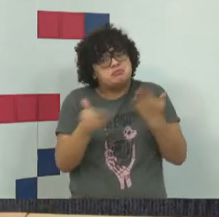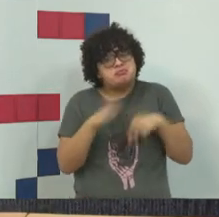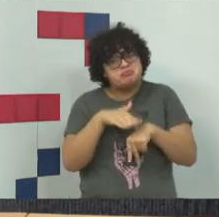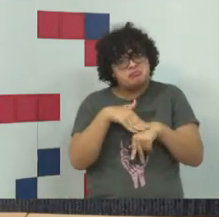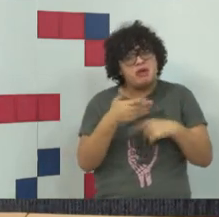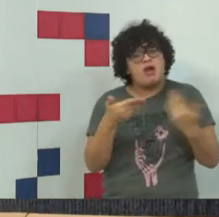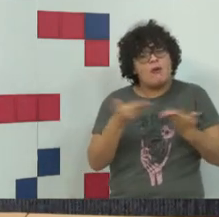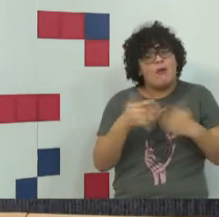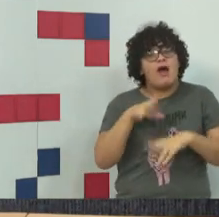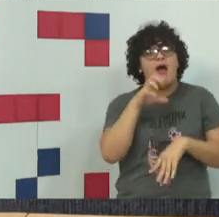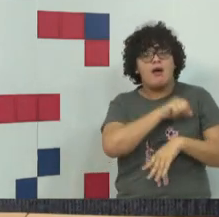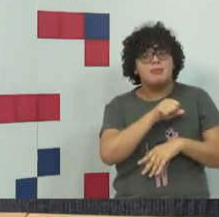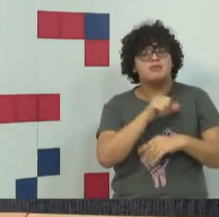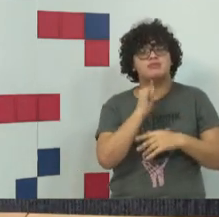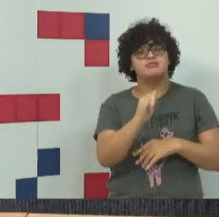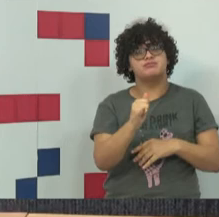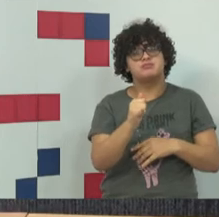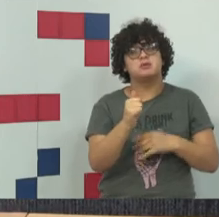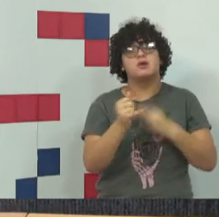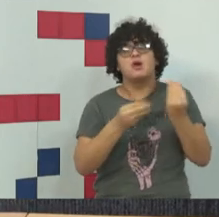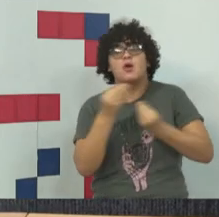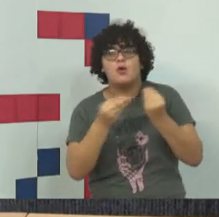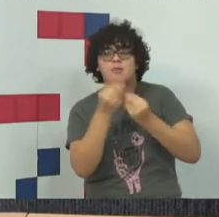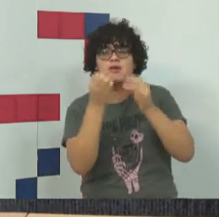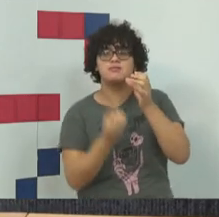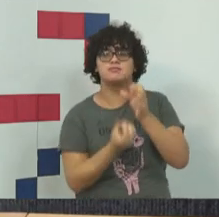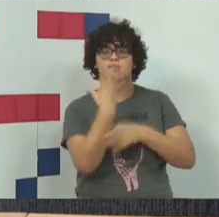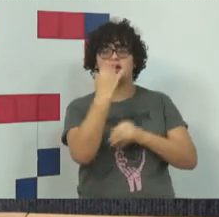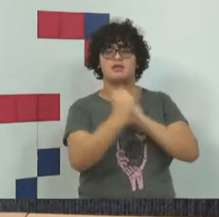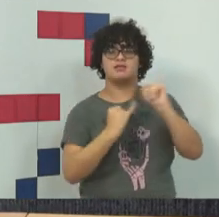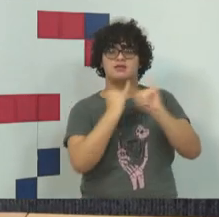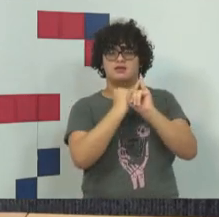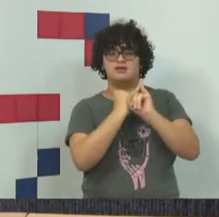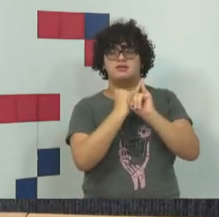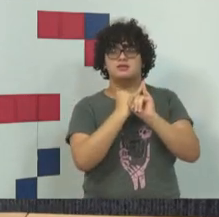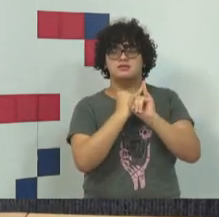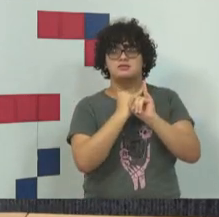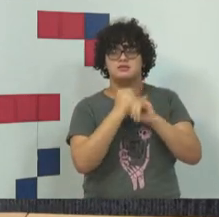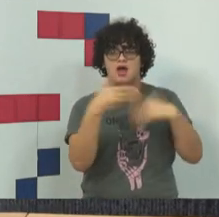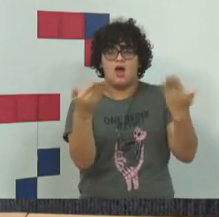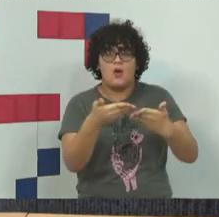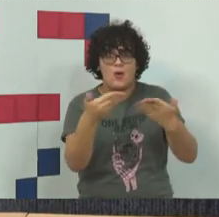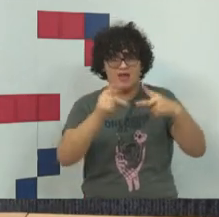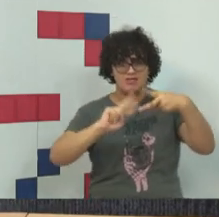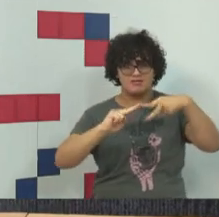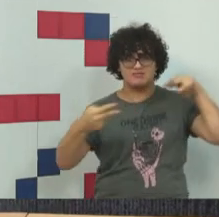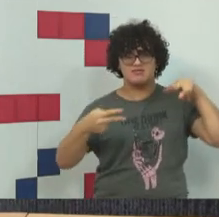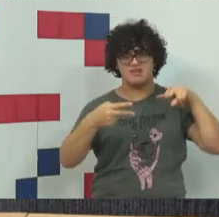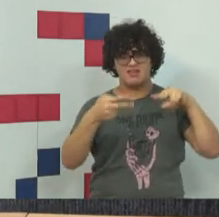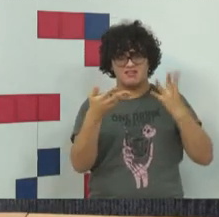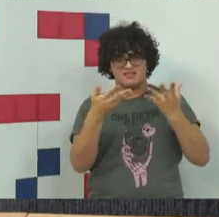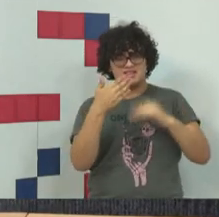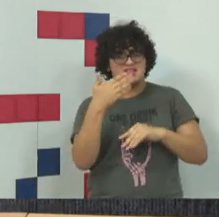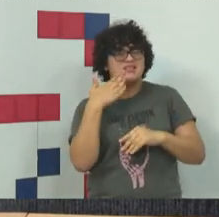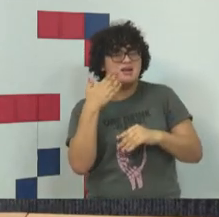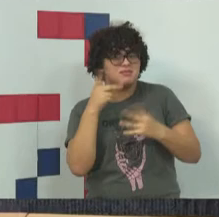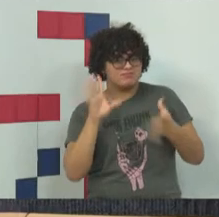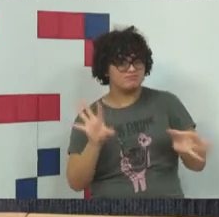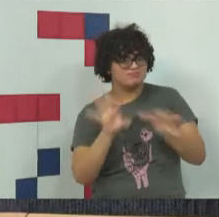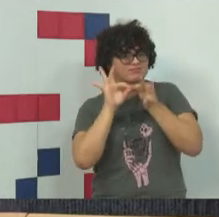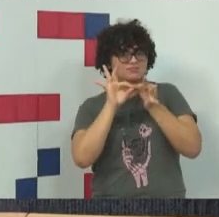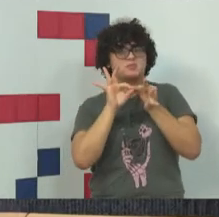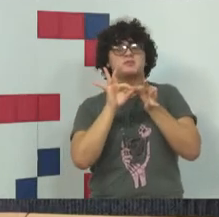Como nasce a internet, ela vem, o germem, o DNA dela, dar panete,